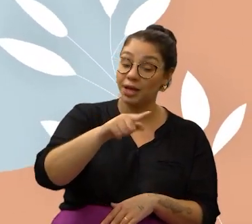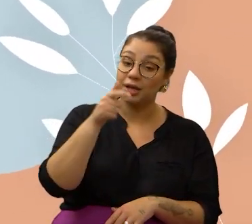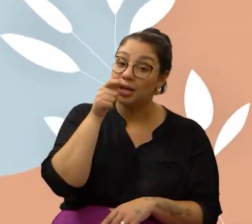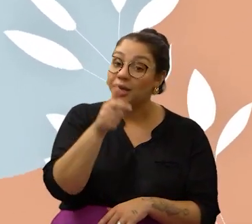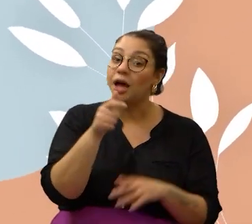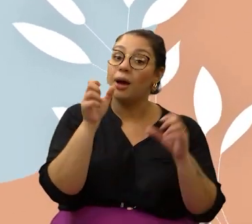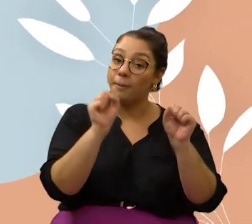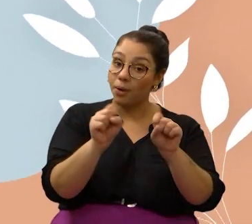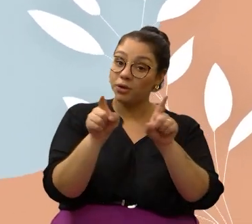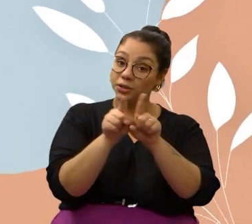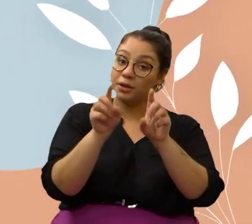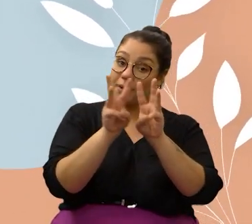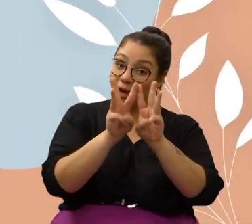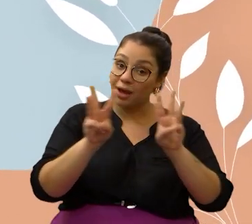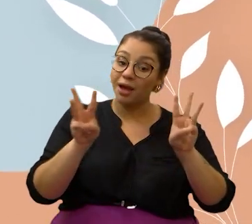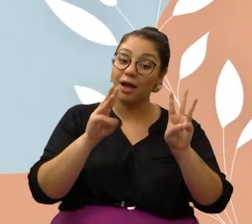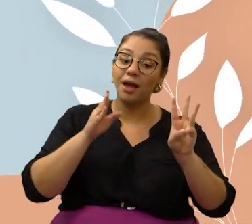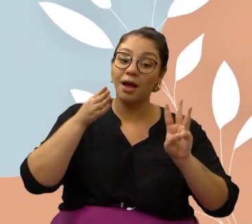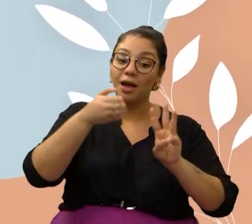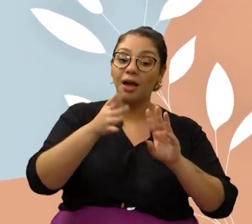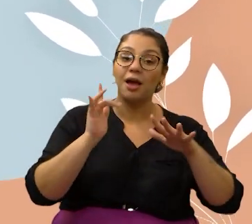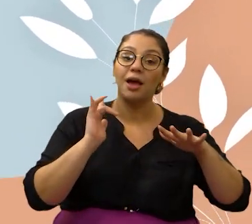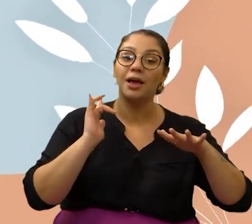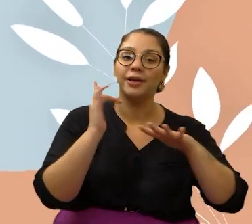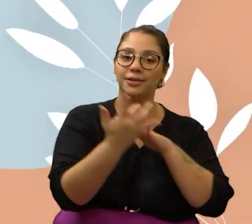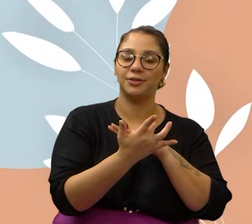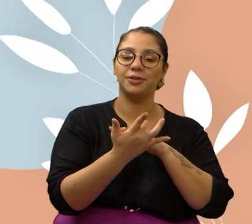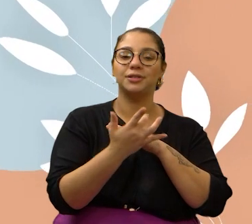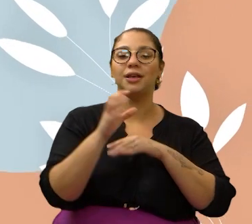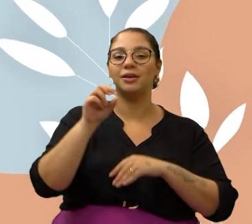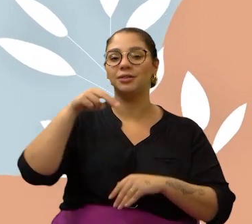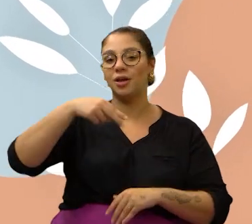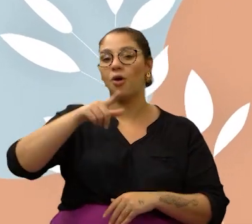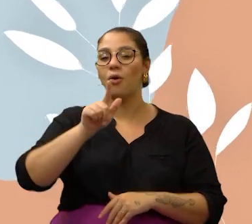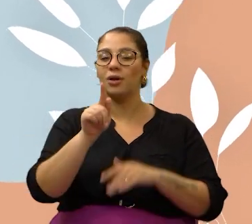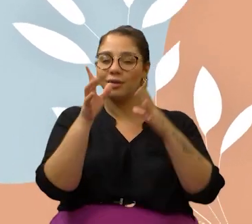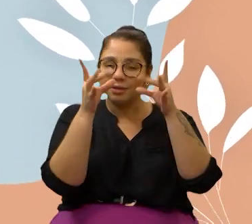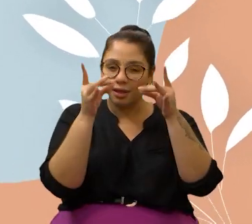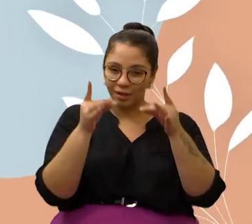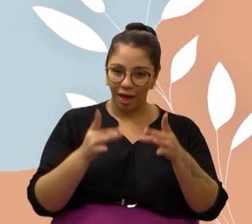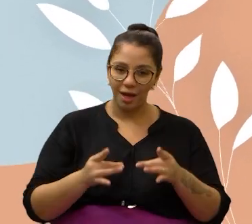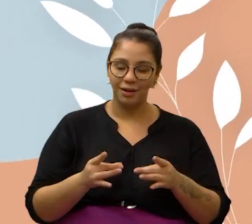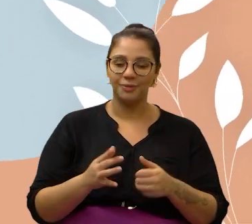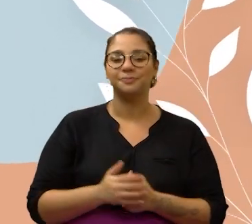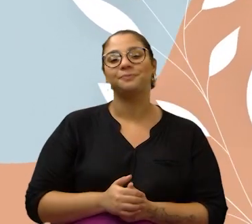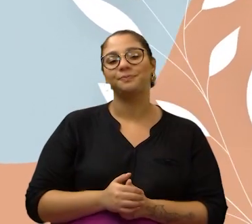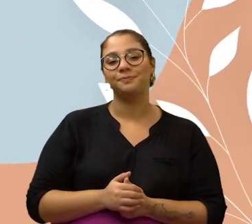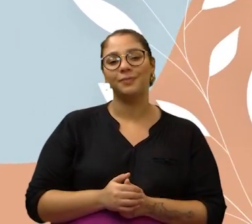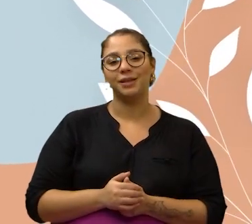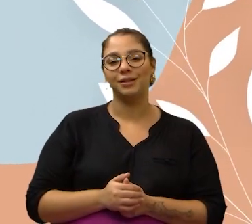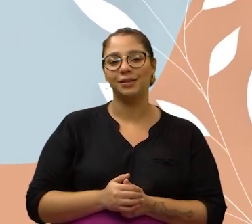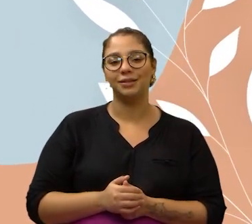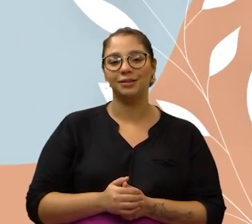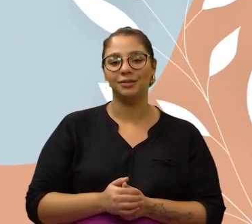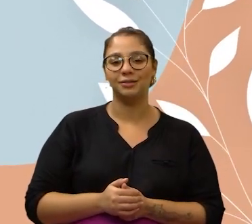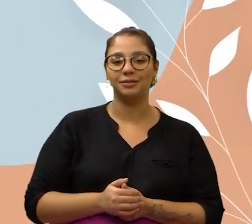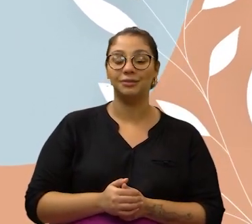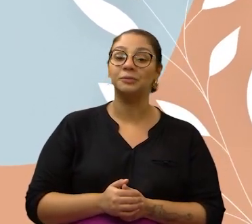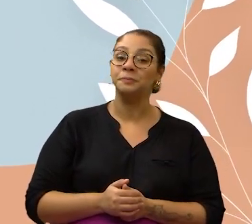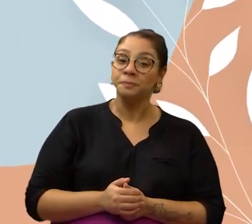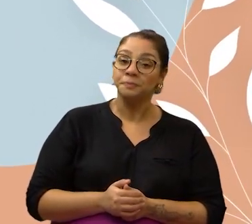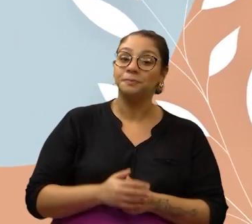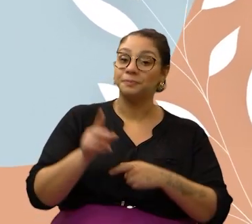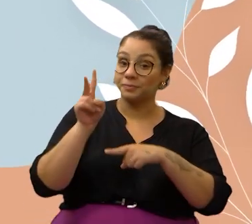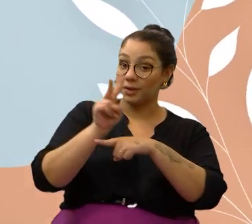no dia 13 de maio, sábado, na loja da Cobase da Avenida Orozimbo Maia. Os interessados também